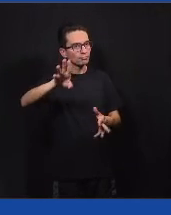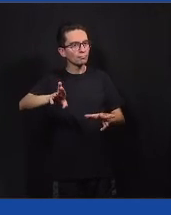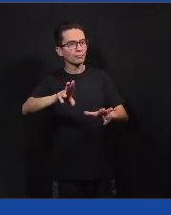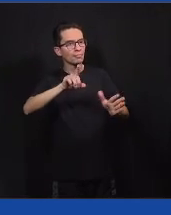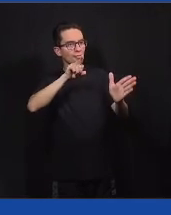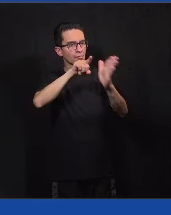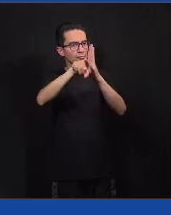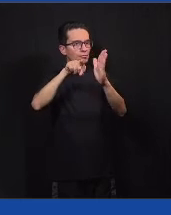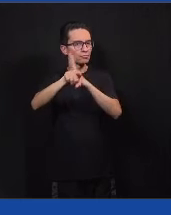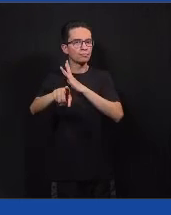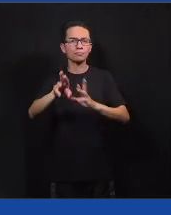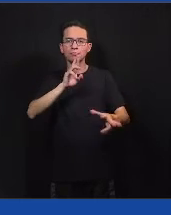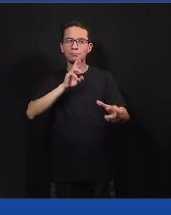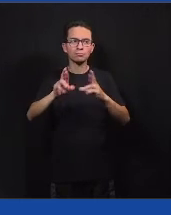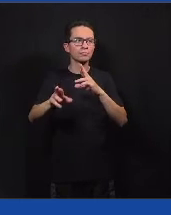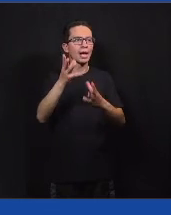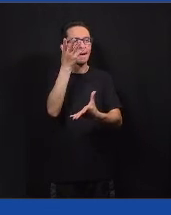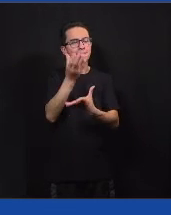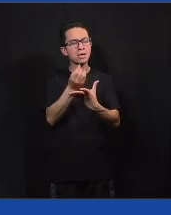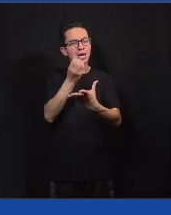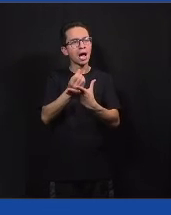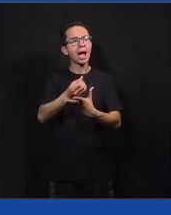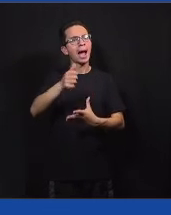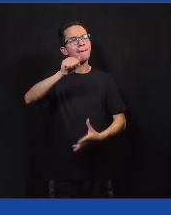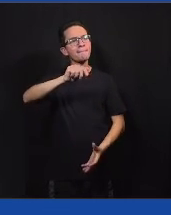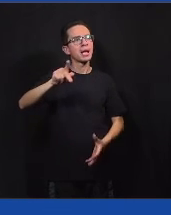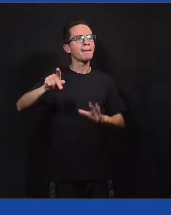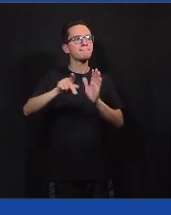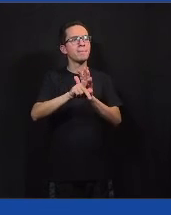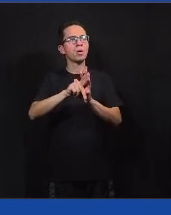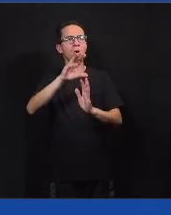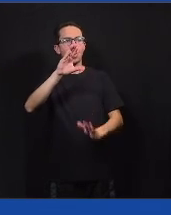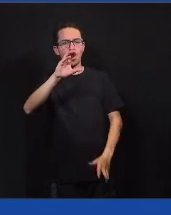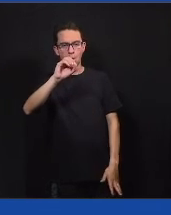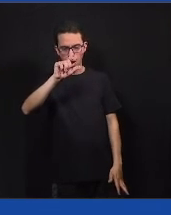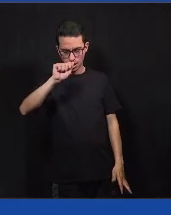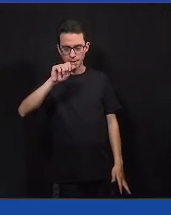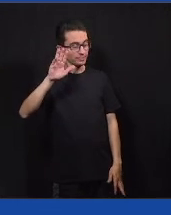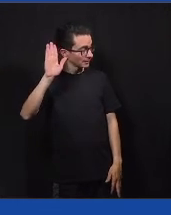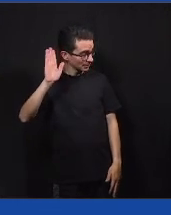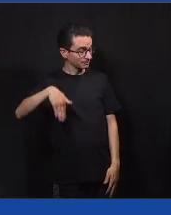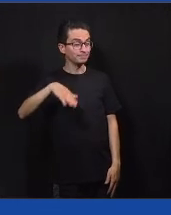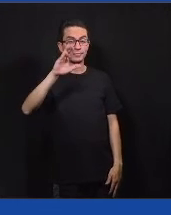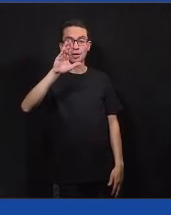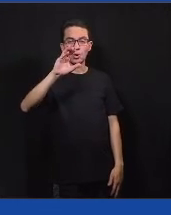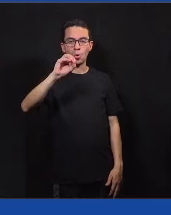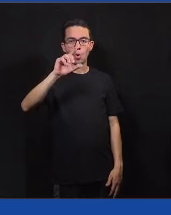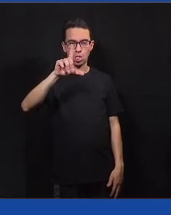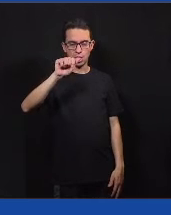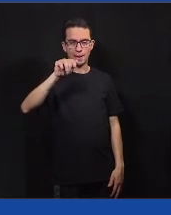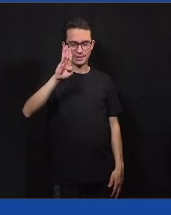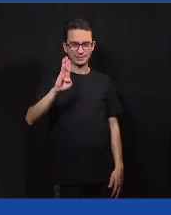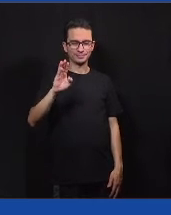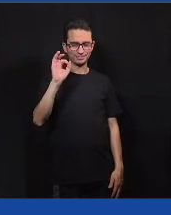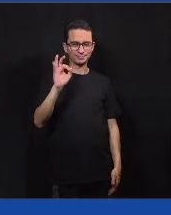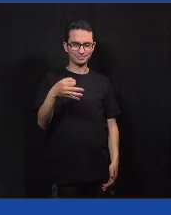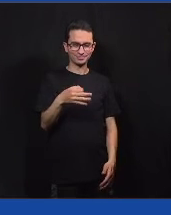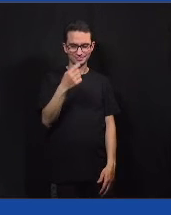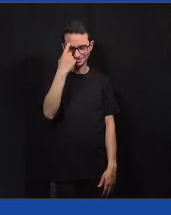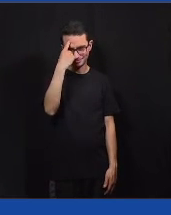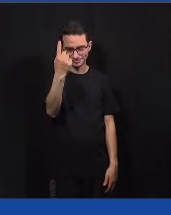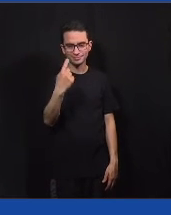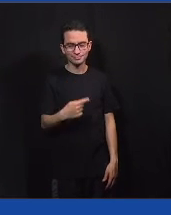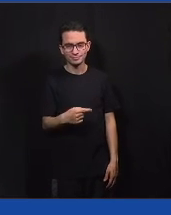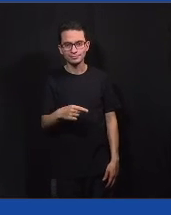baixando o aplicativo do Colab, ela está logo ali na sua cara aparecendo, mas você também pode entrar nas redes sociais do Colab, que também vai ter uma divulgação dela.